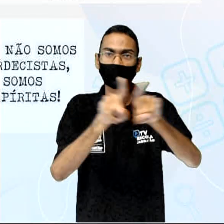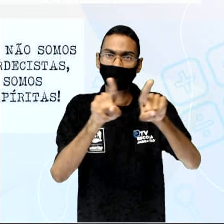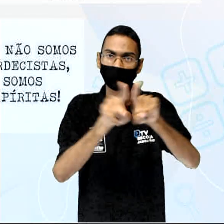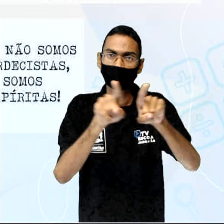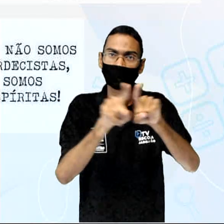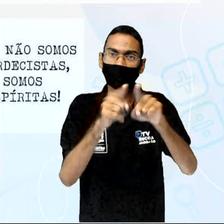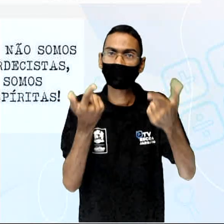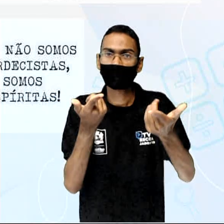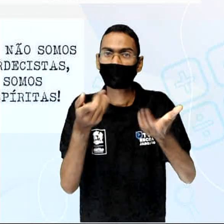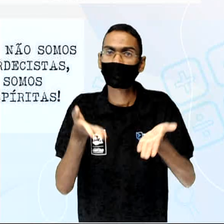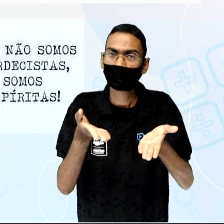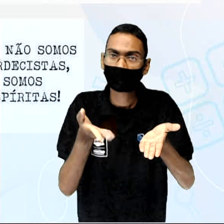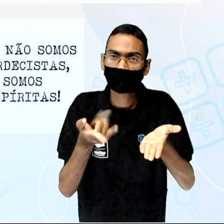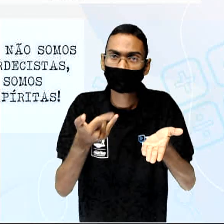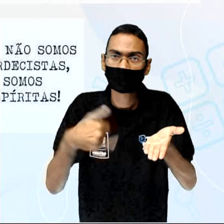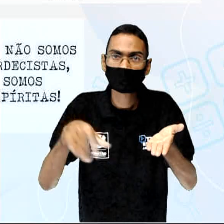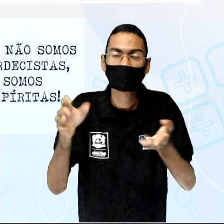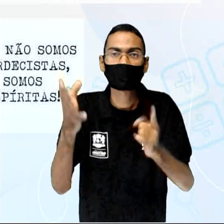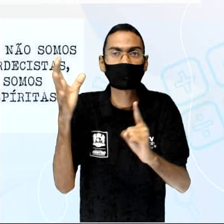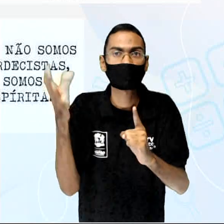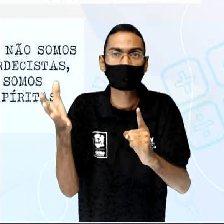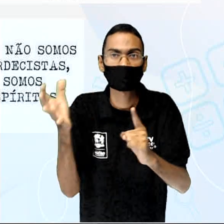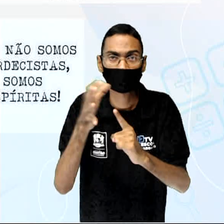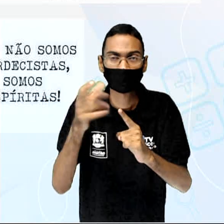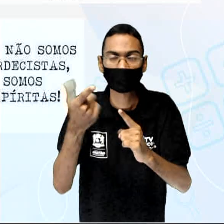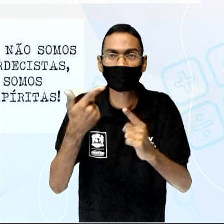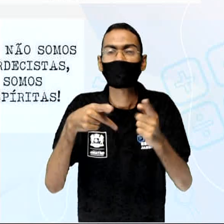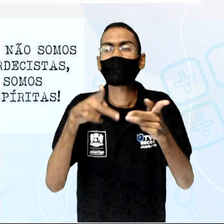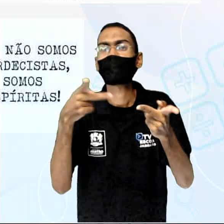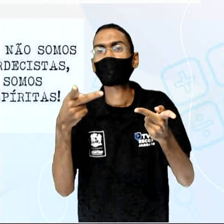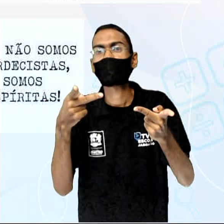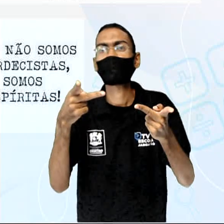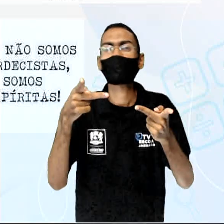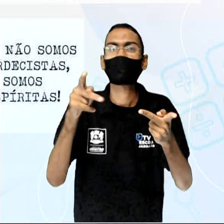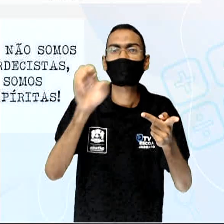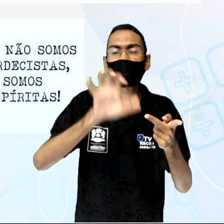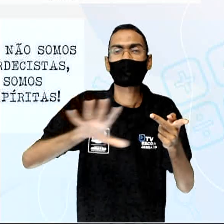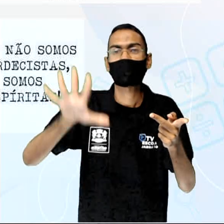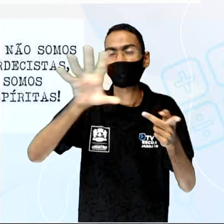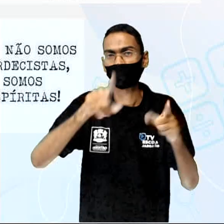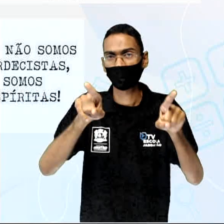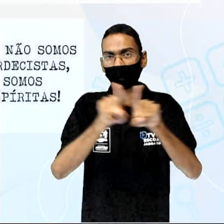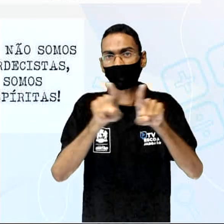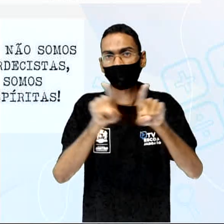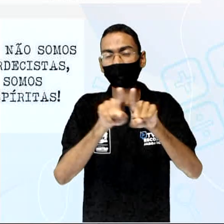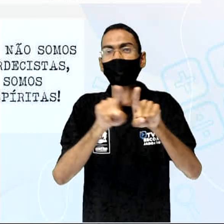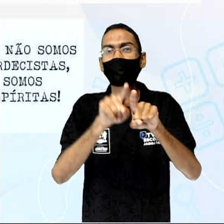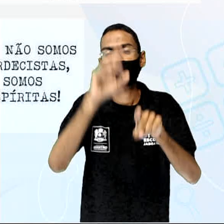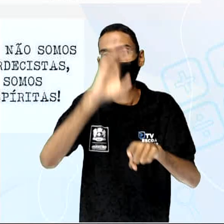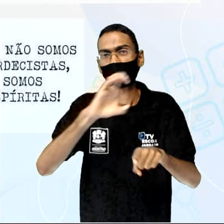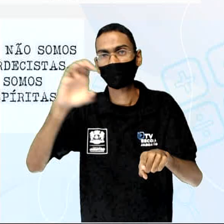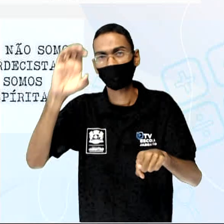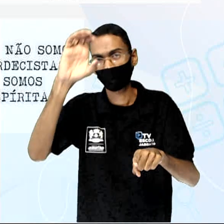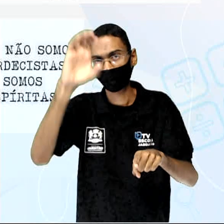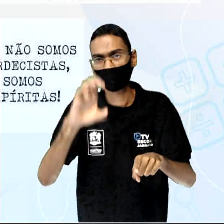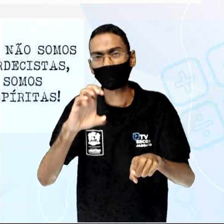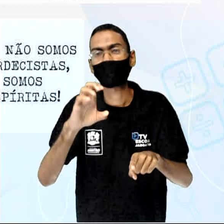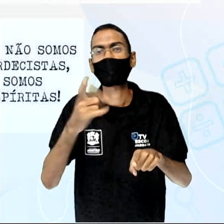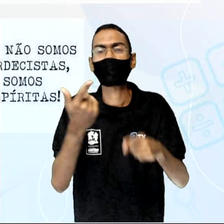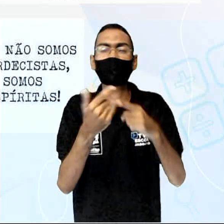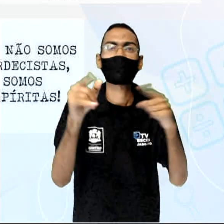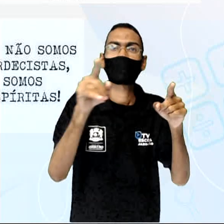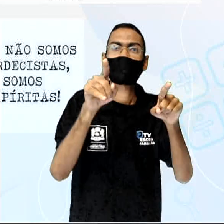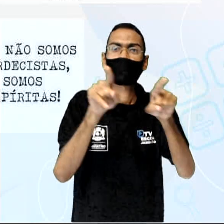religiões vindas da Europa, como o Catolicismo e o Kardecismo. Além disso, elas possuem características